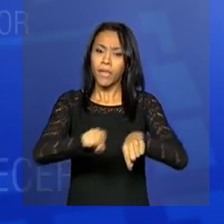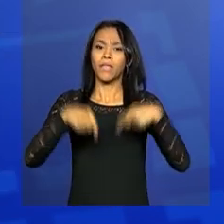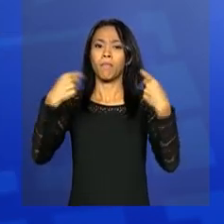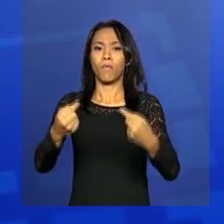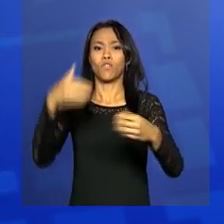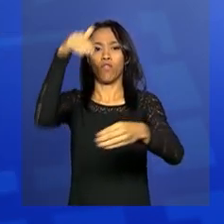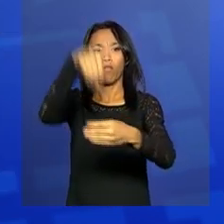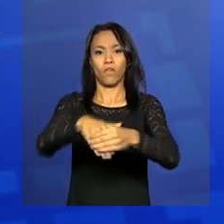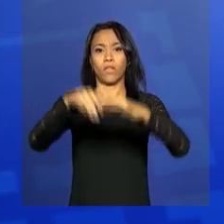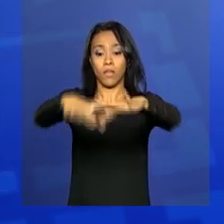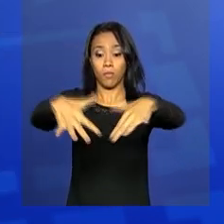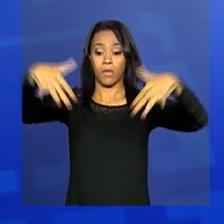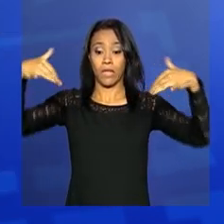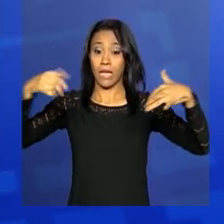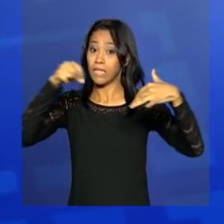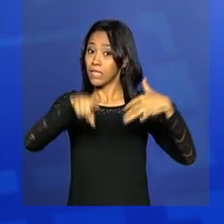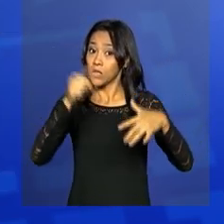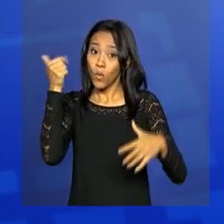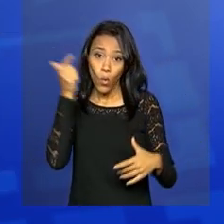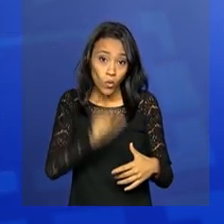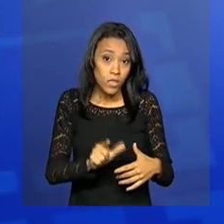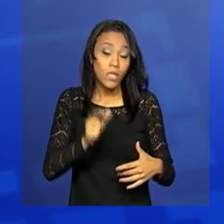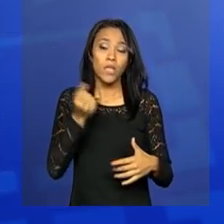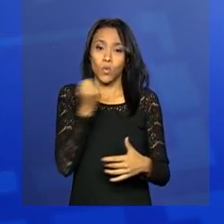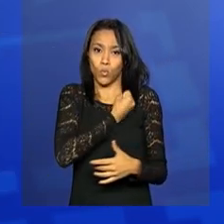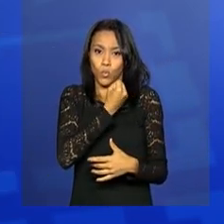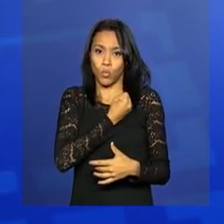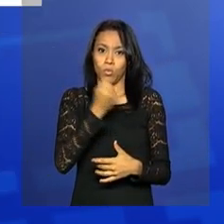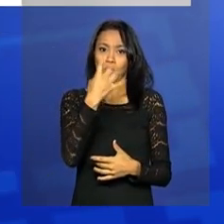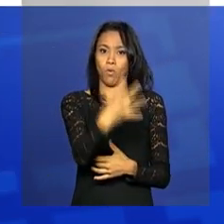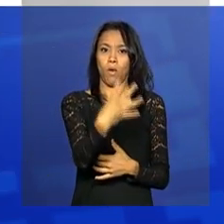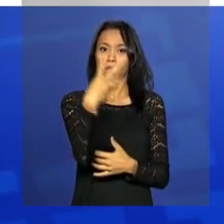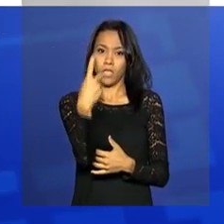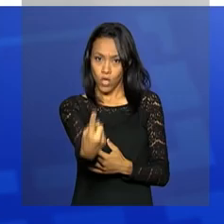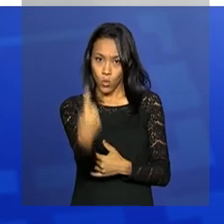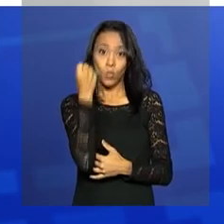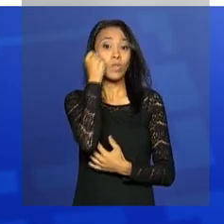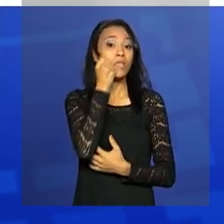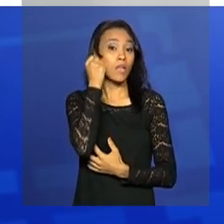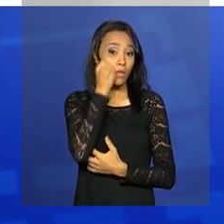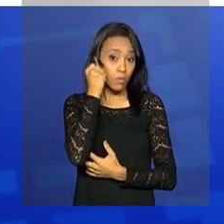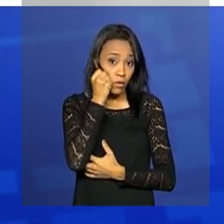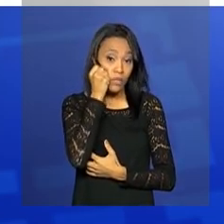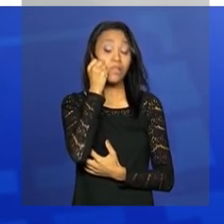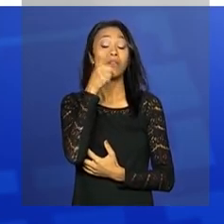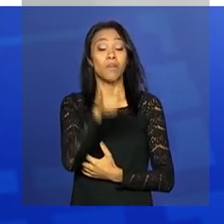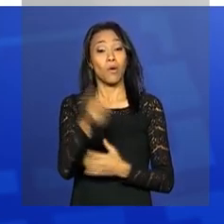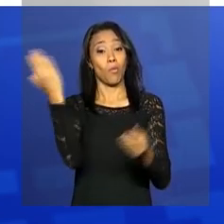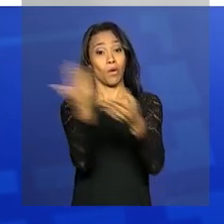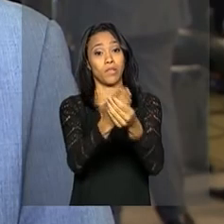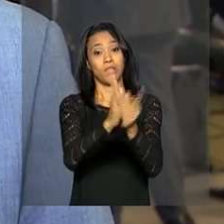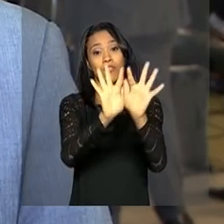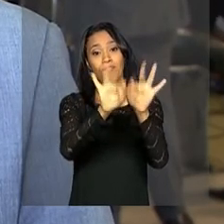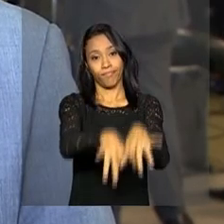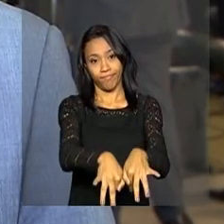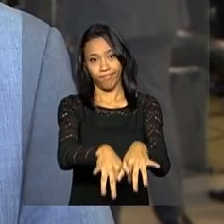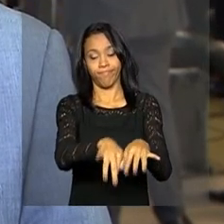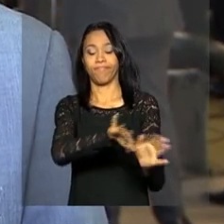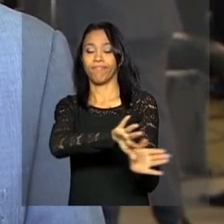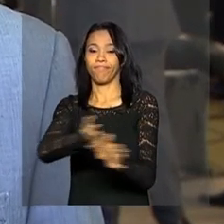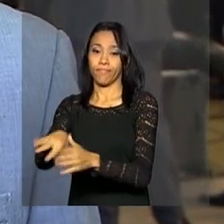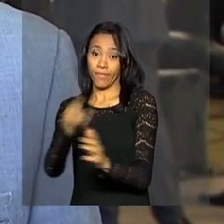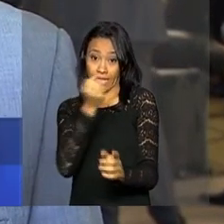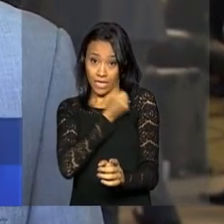plenário. Ali, se não for alcançado o número de 41 senadores pelo recebimento, o processo é encerrado. Caso este